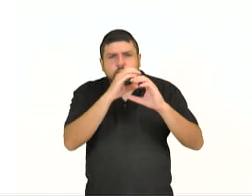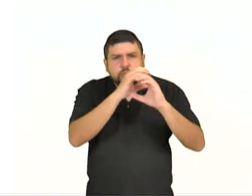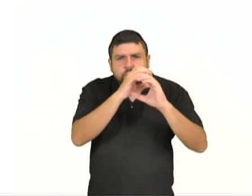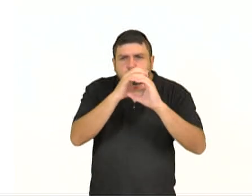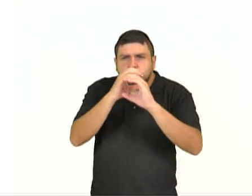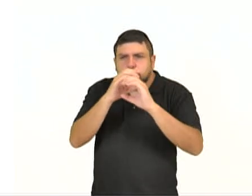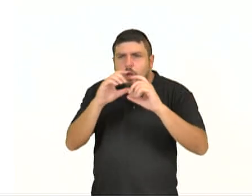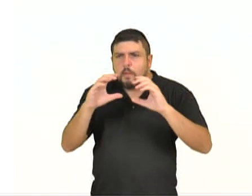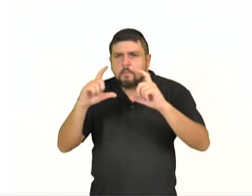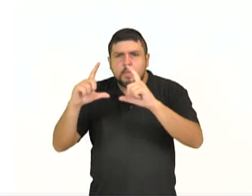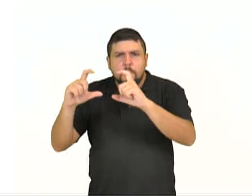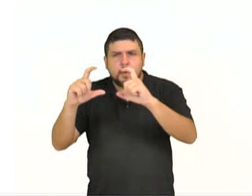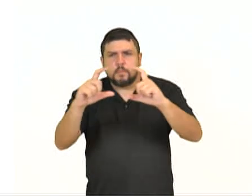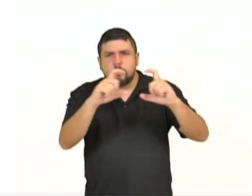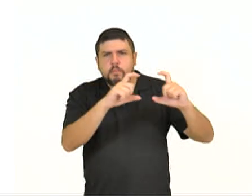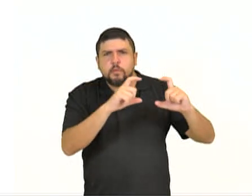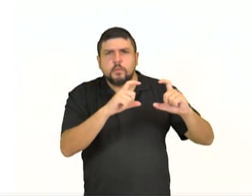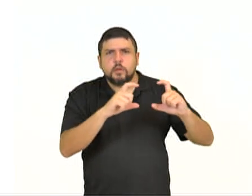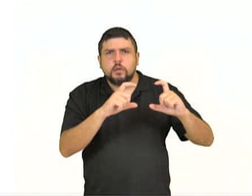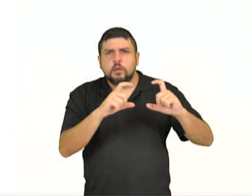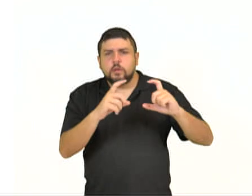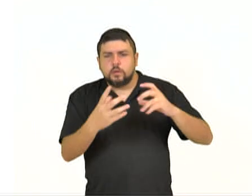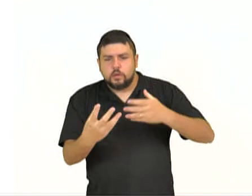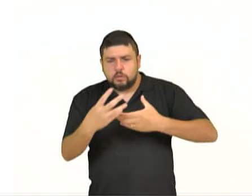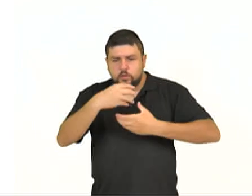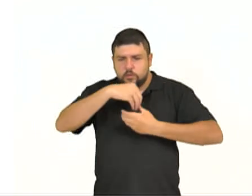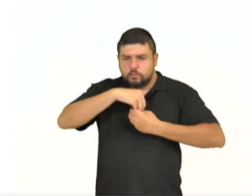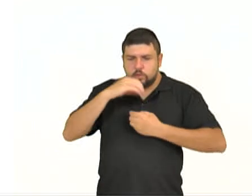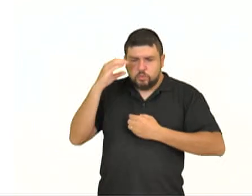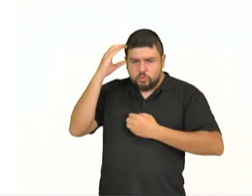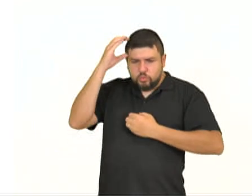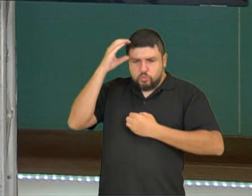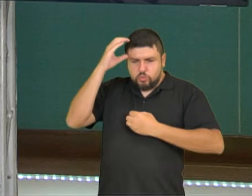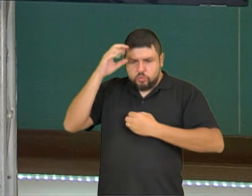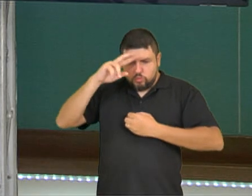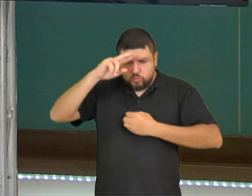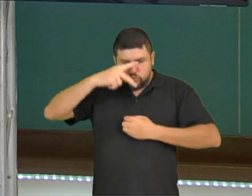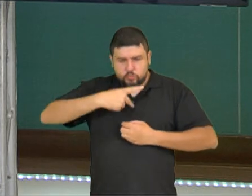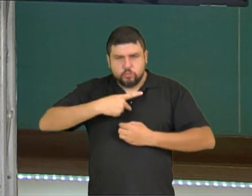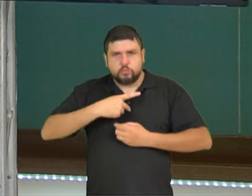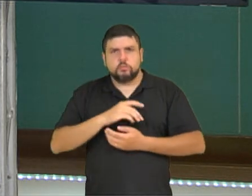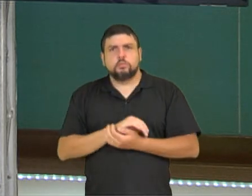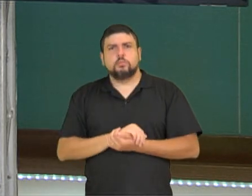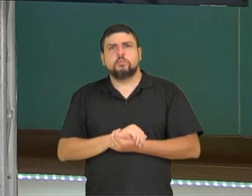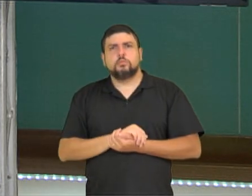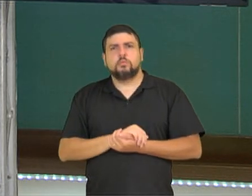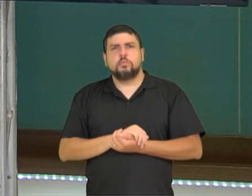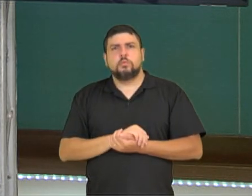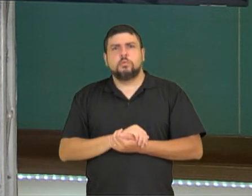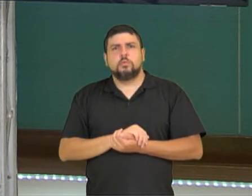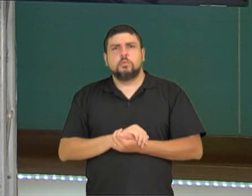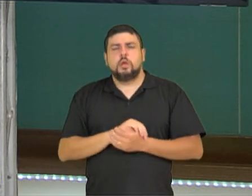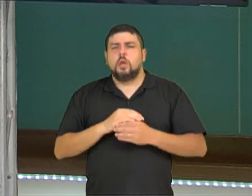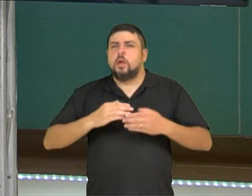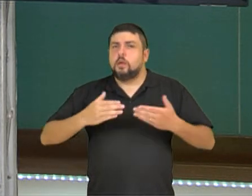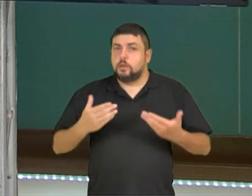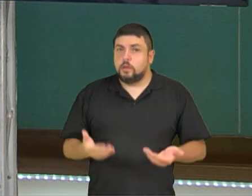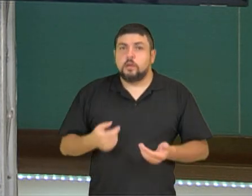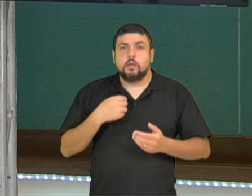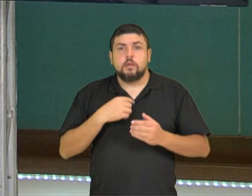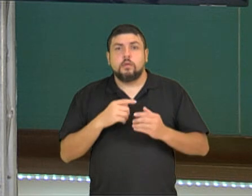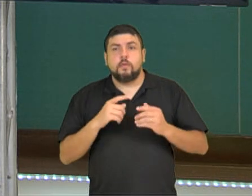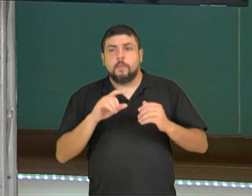tomarmos consciência do mundo e de nós mesmos. Veja só, essa frase também fala sobre a importância da imagem,